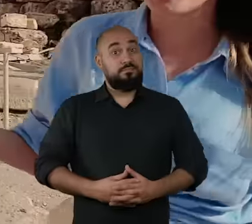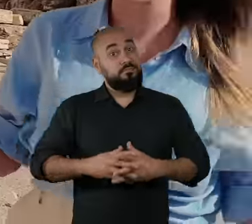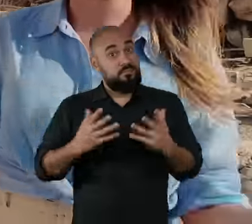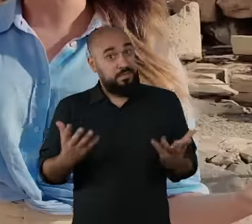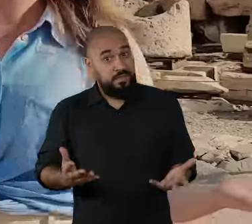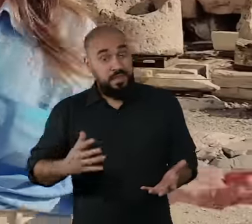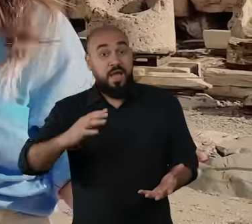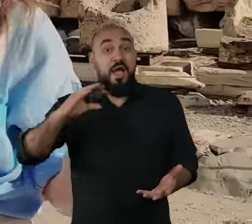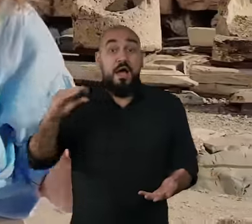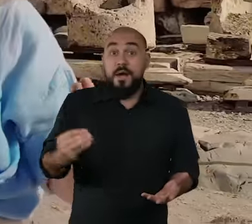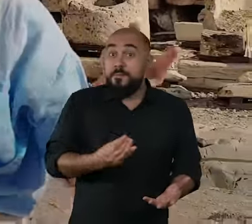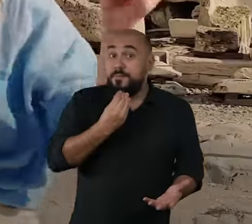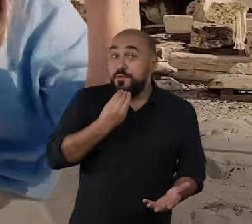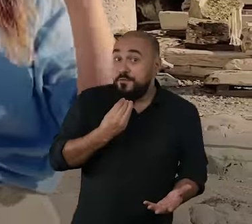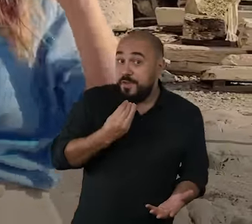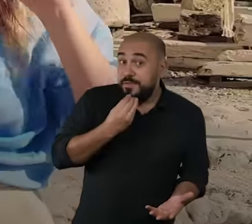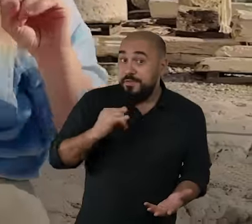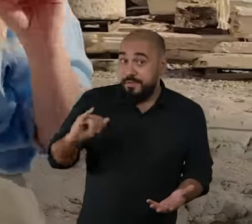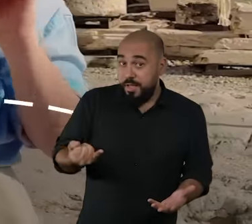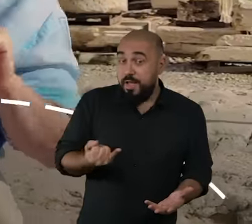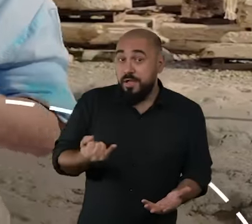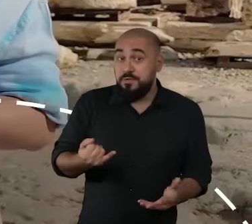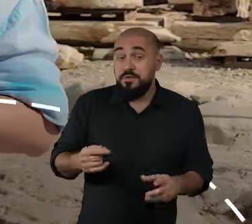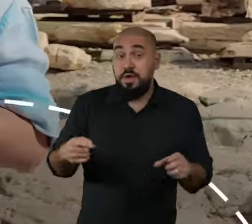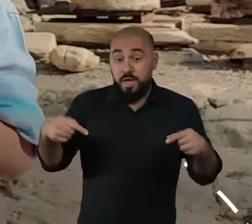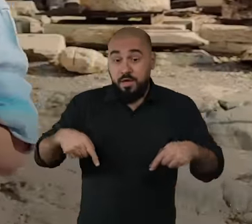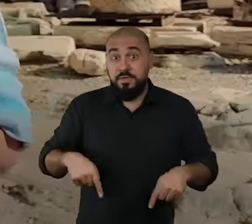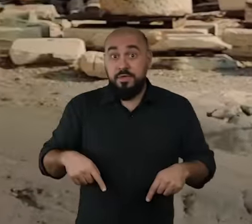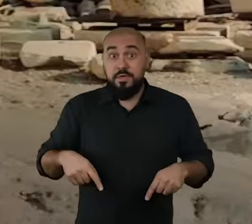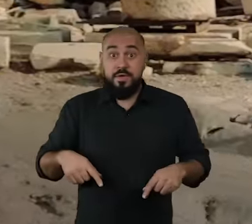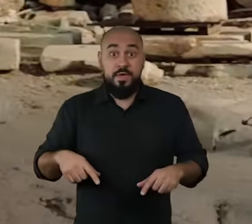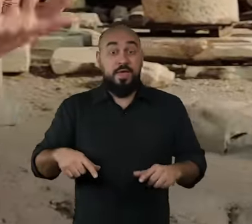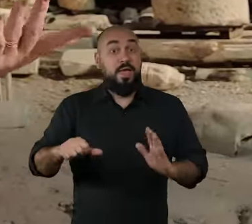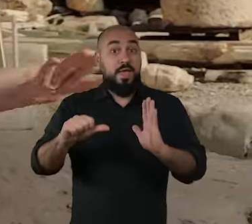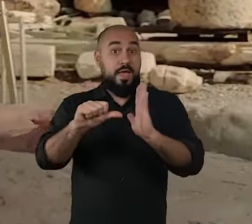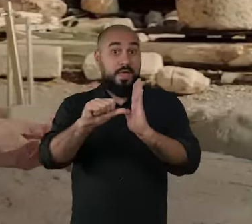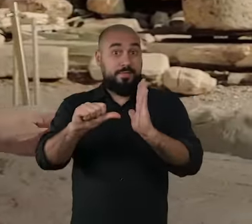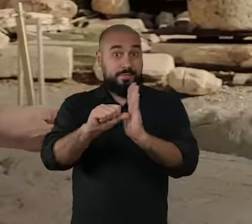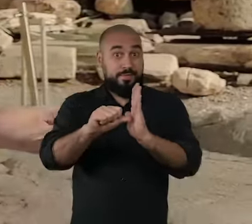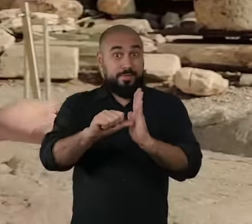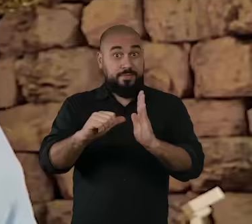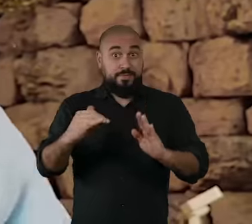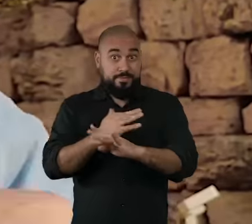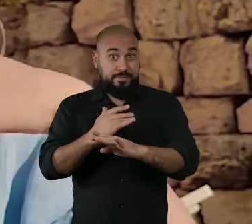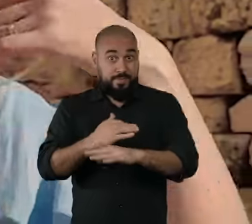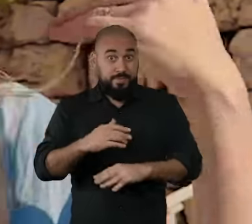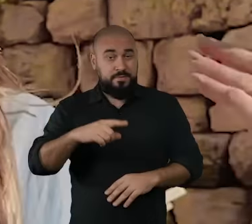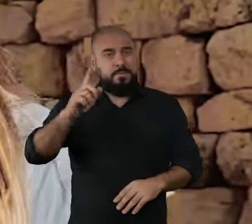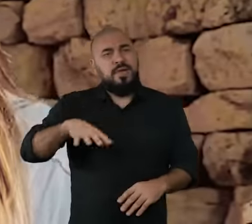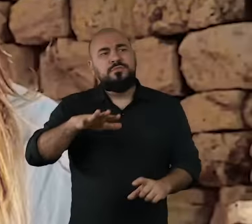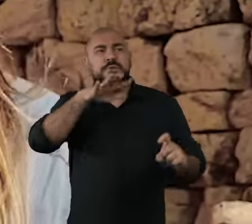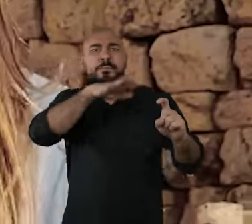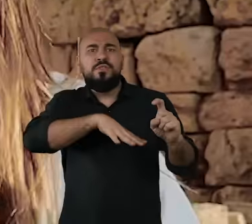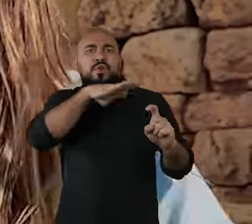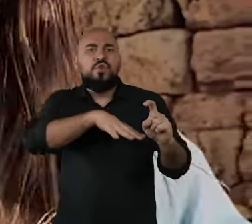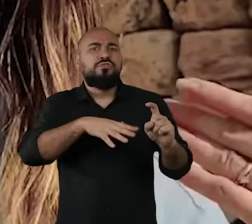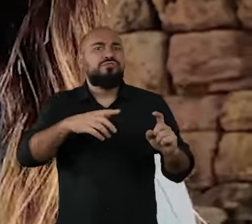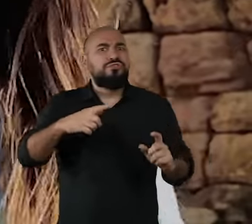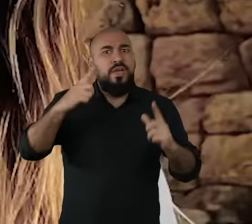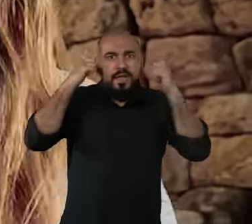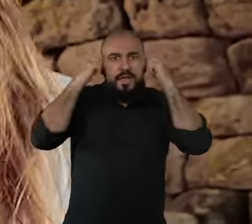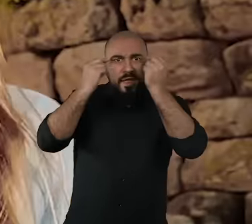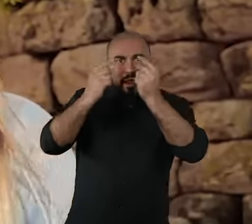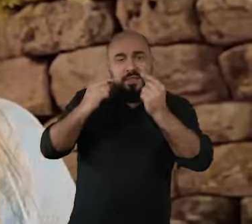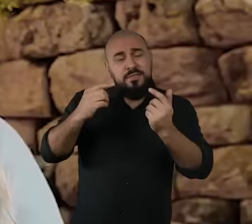Aproveitando que nós estamos em Atenas, eu quero contar algo muito interessante pra vocês sobre a mitologia grega. E nada melhor do que estar